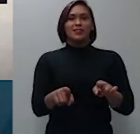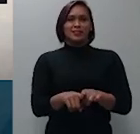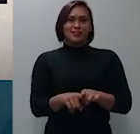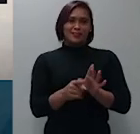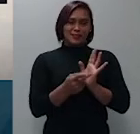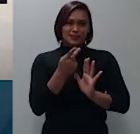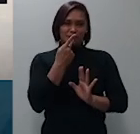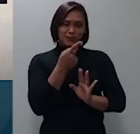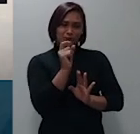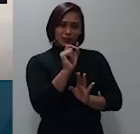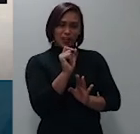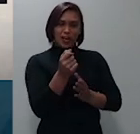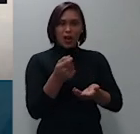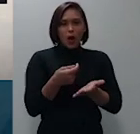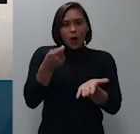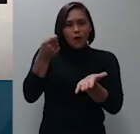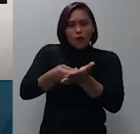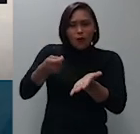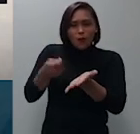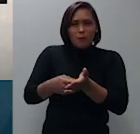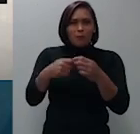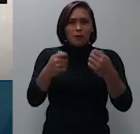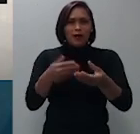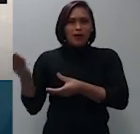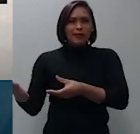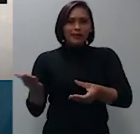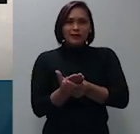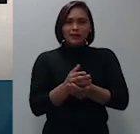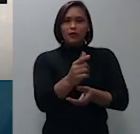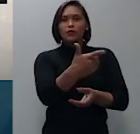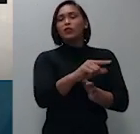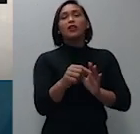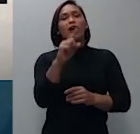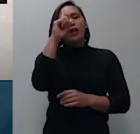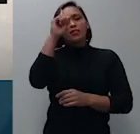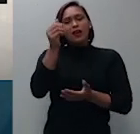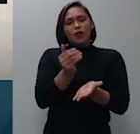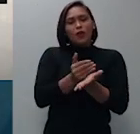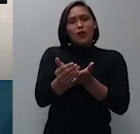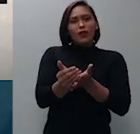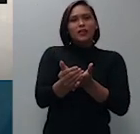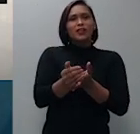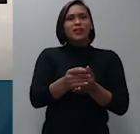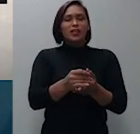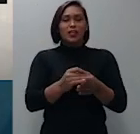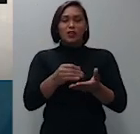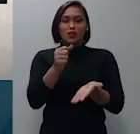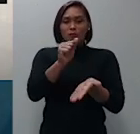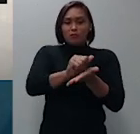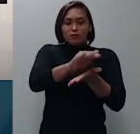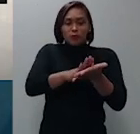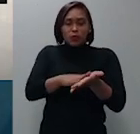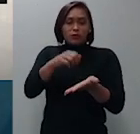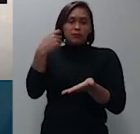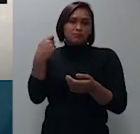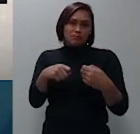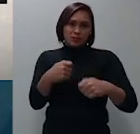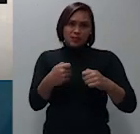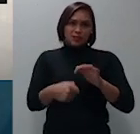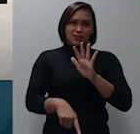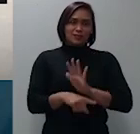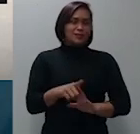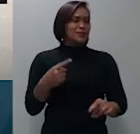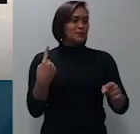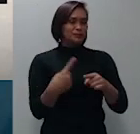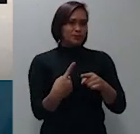cobrada por meio de ação monitória não interfere na data do início da fluência dos juros de mora, qual recairia no dia